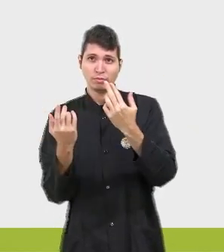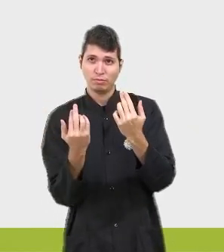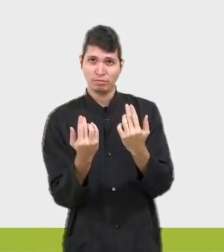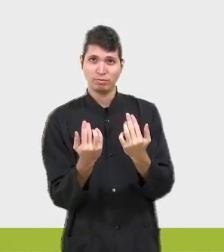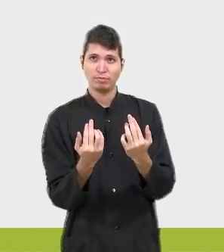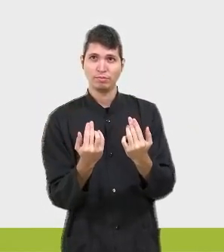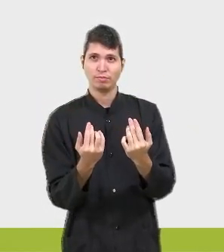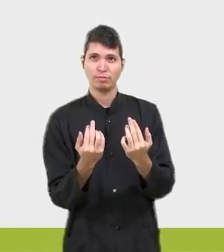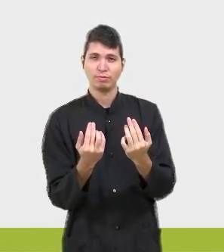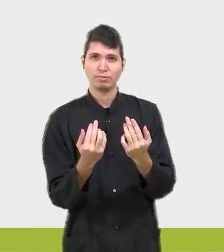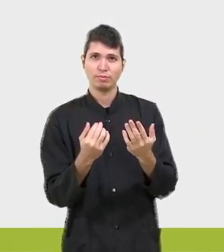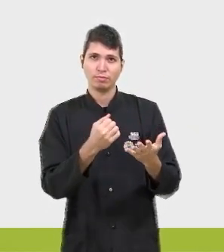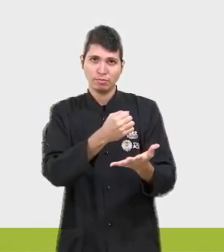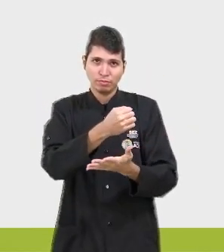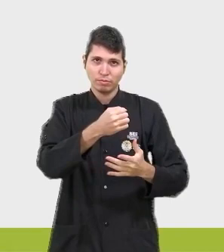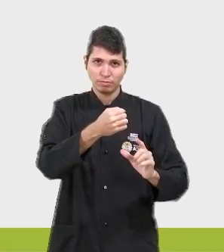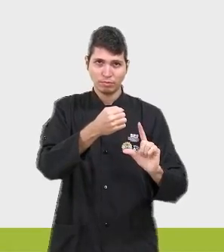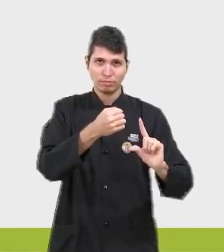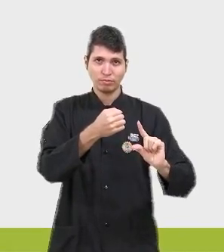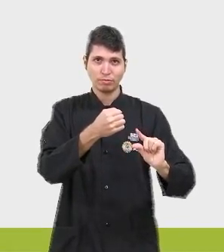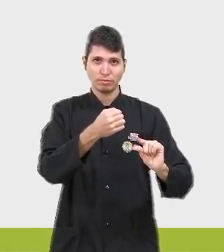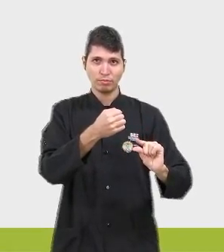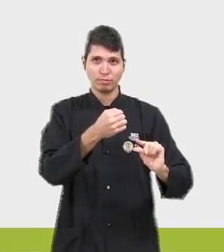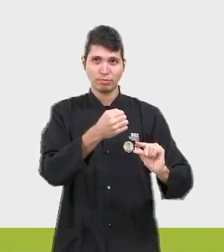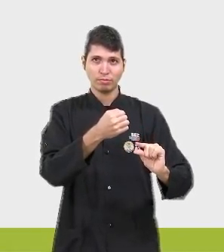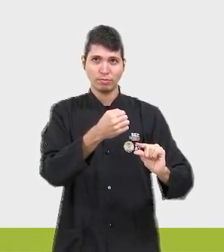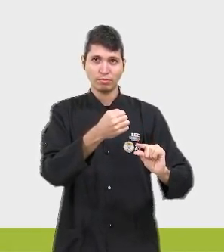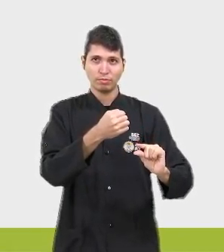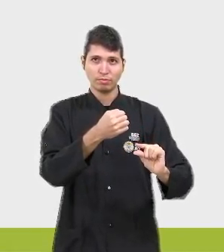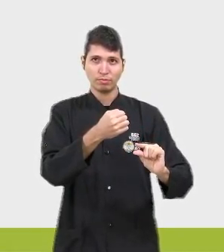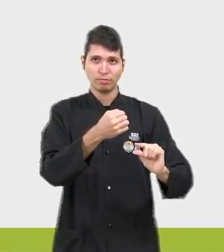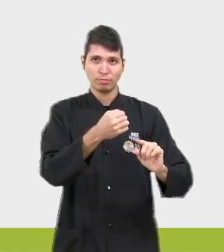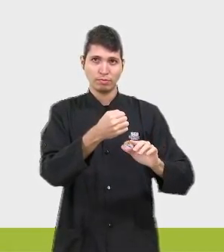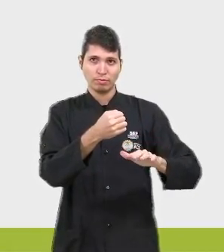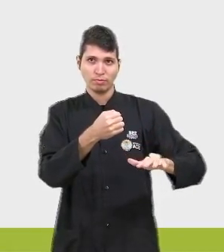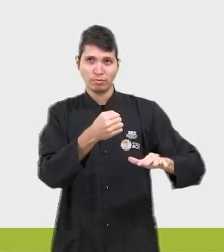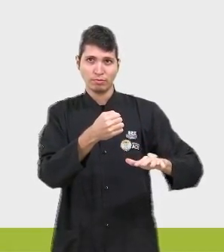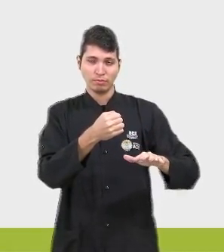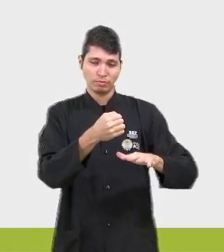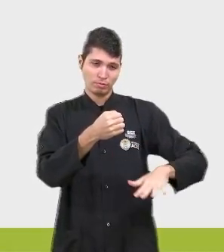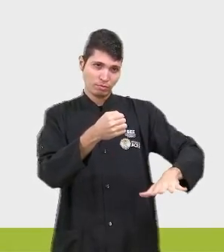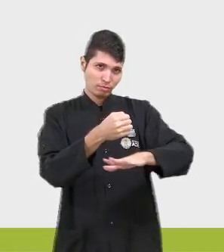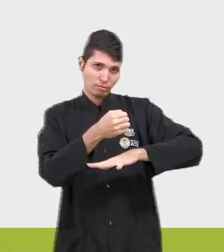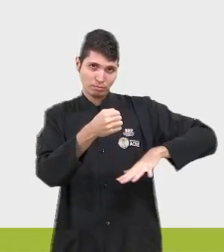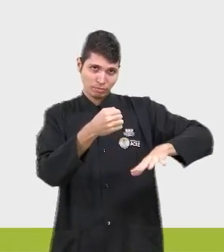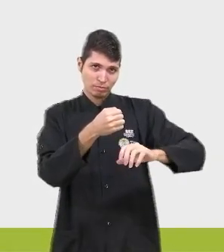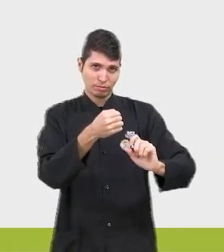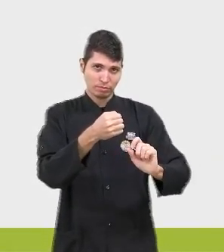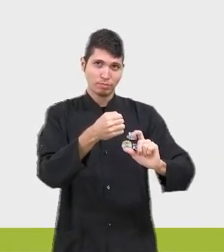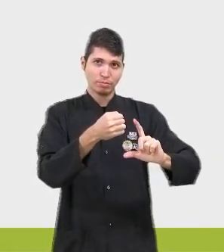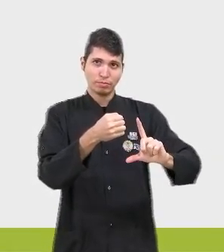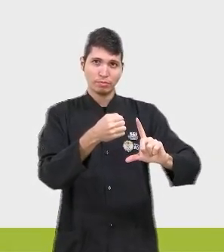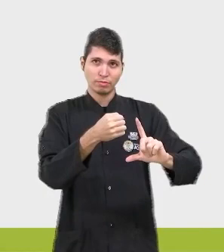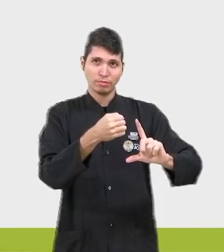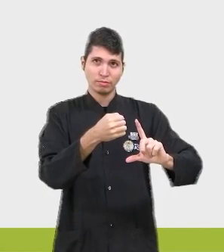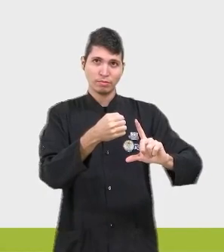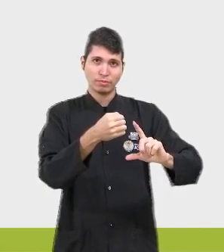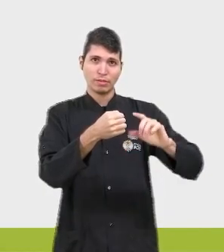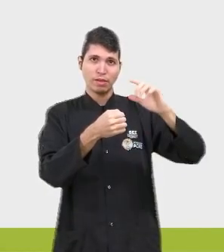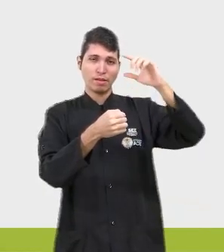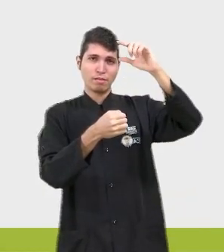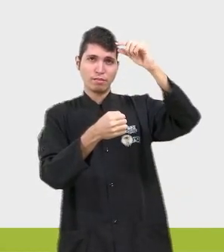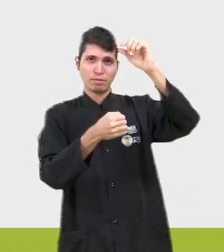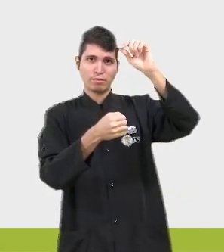eu tenho base menor, e aqui embaixo eu tenho a base maior. Tá bom? Essas dimensões geram uma